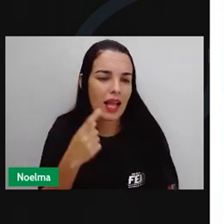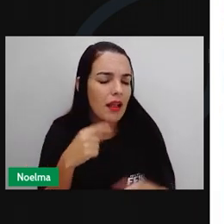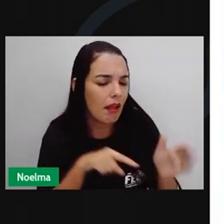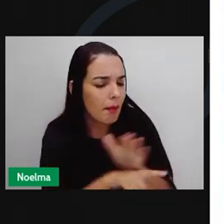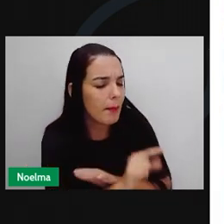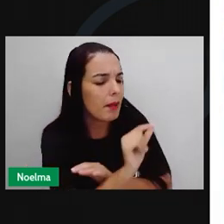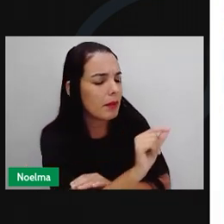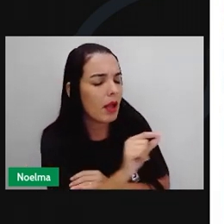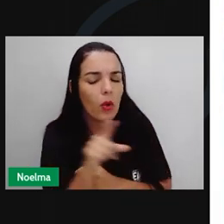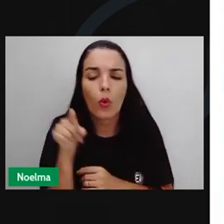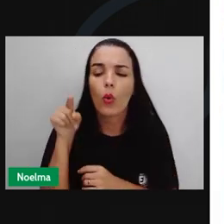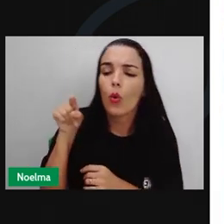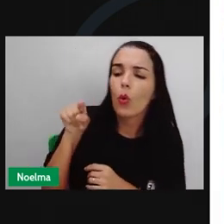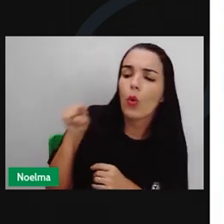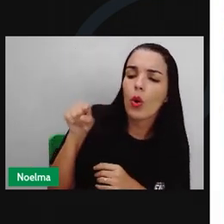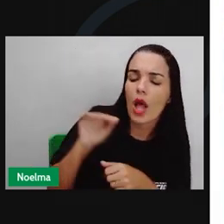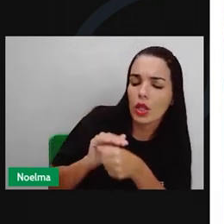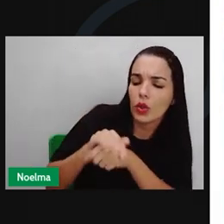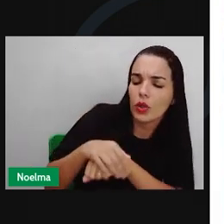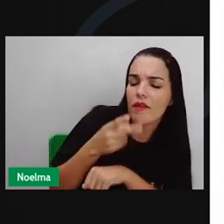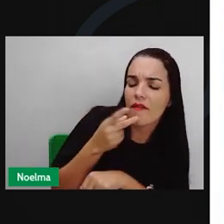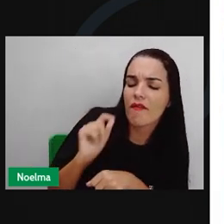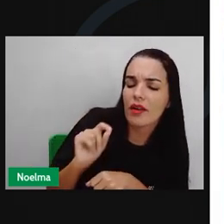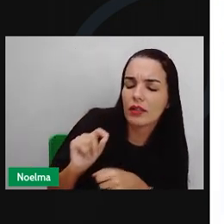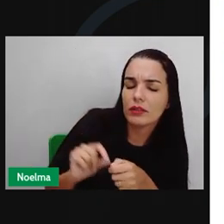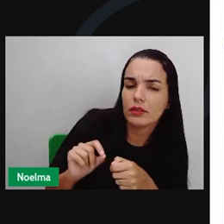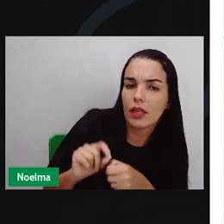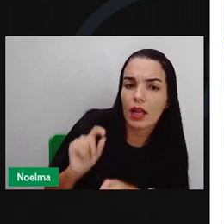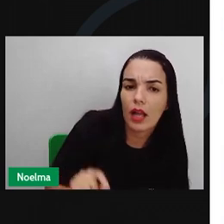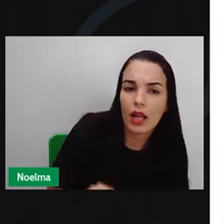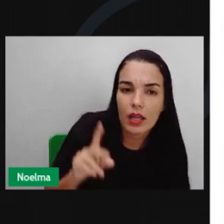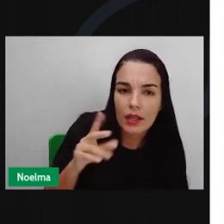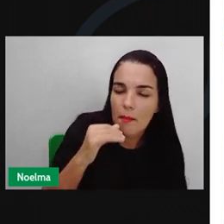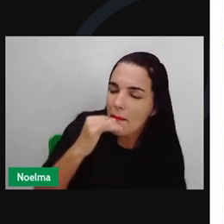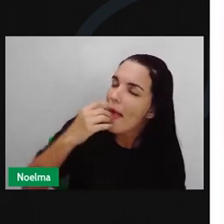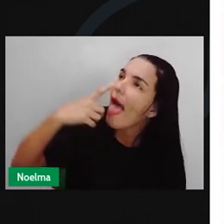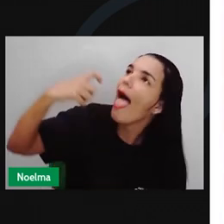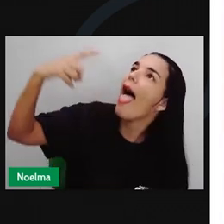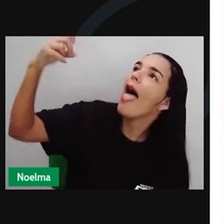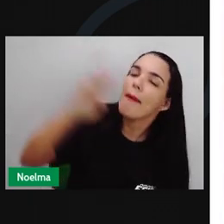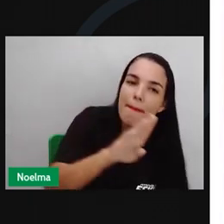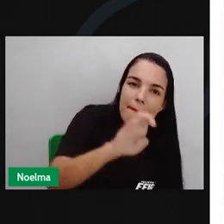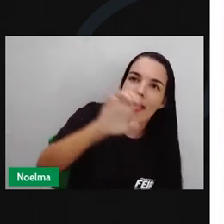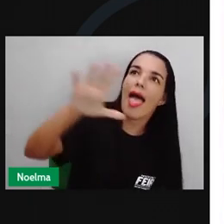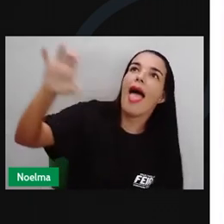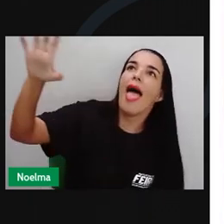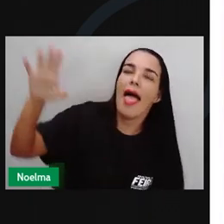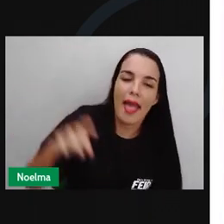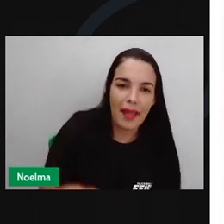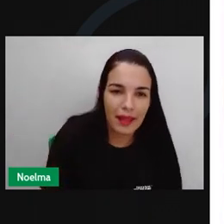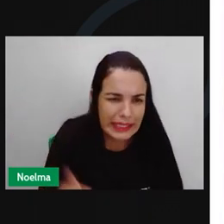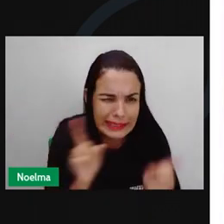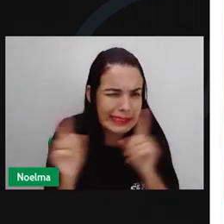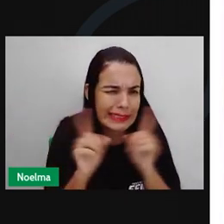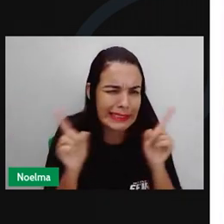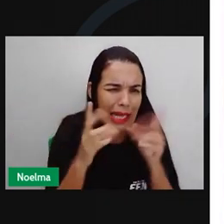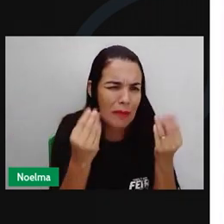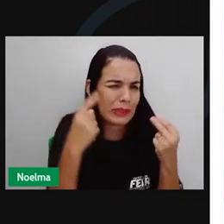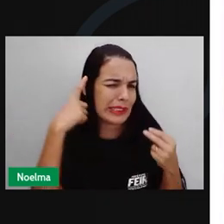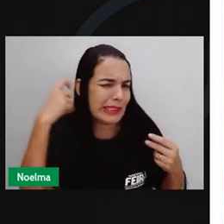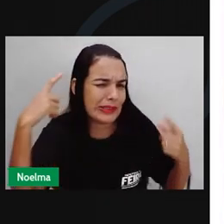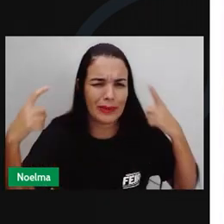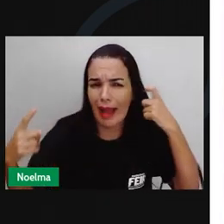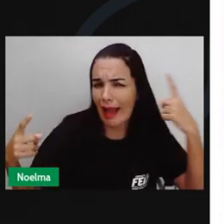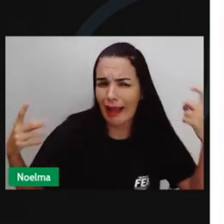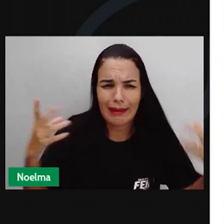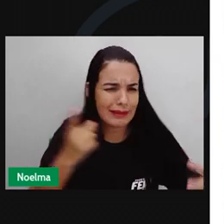perguntou. E como é que você faz de noite? O carneiro respondeu. Ai não, não, não, não, não. Muito barulho, assim